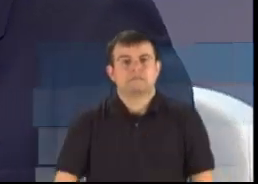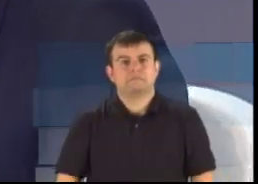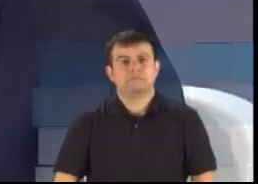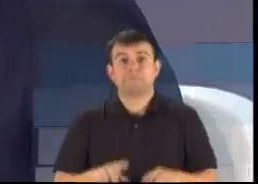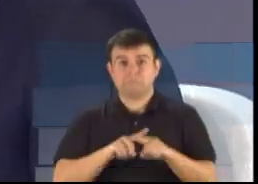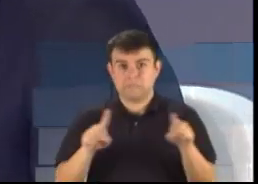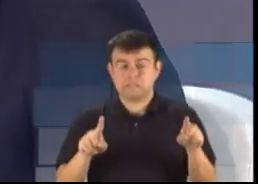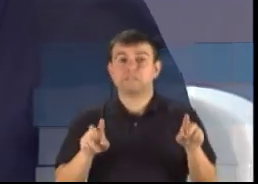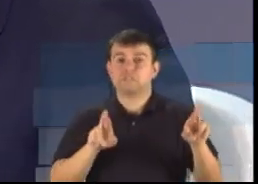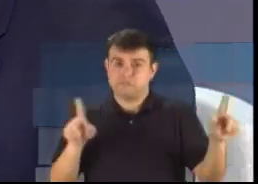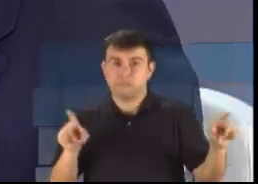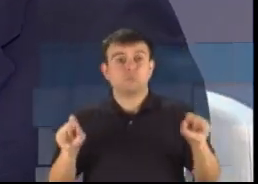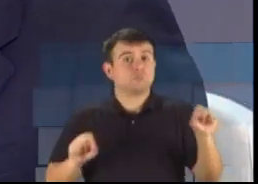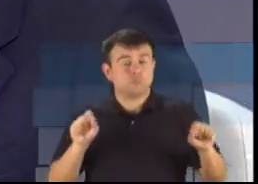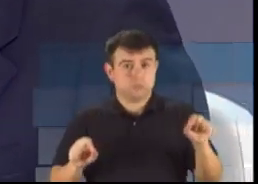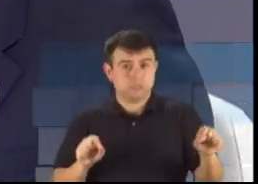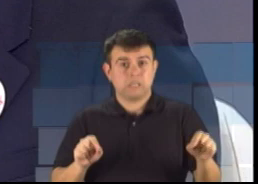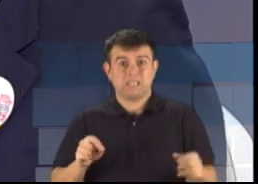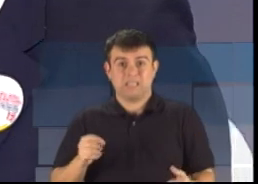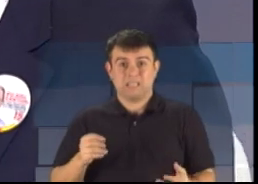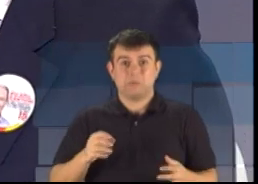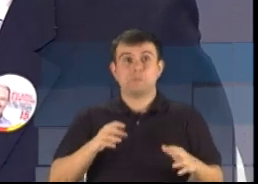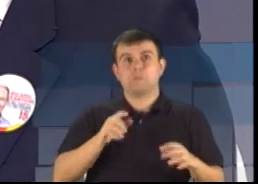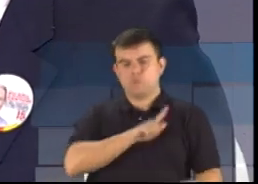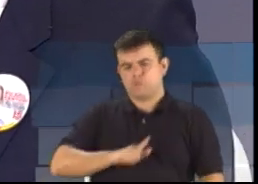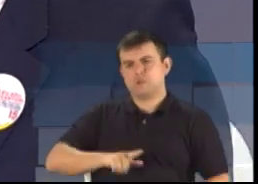propaganda, que o governo está em crise,